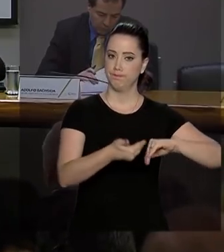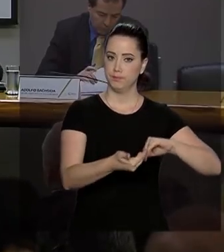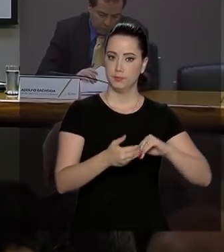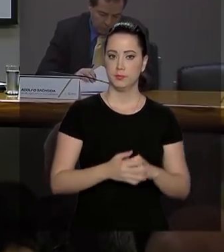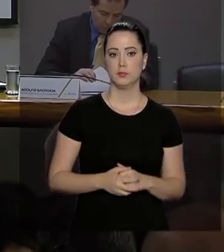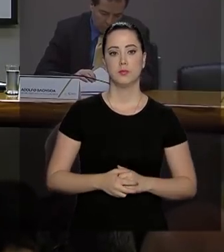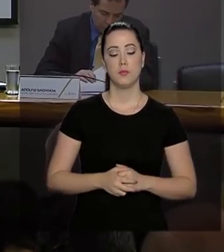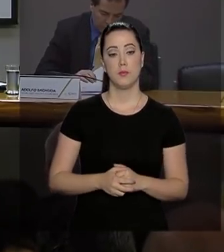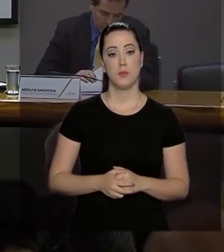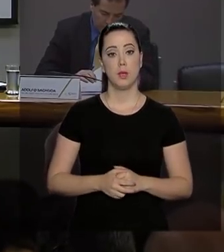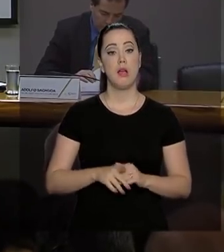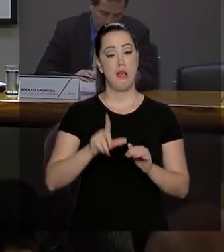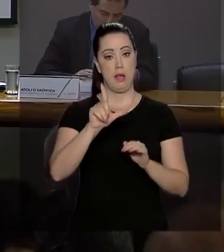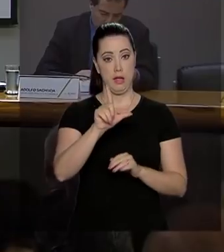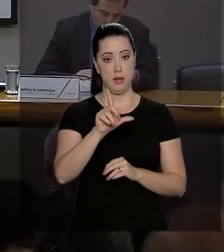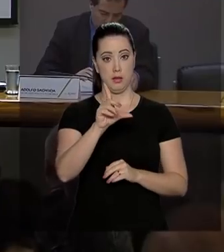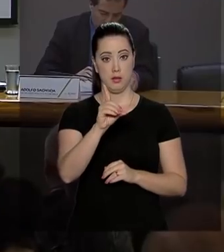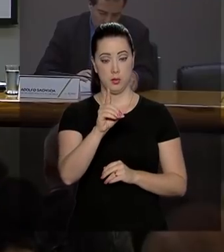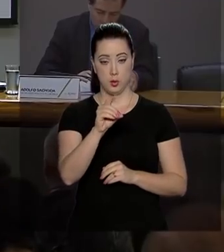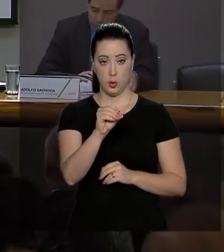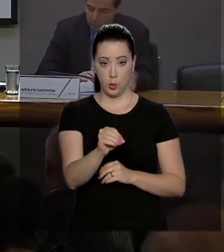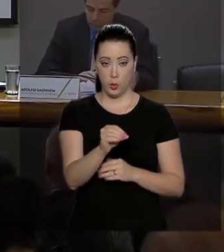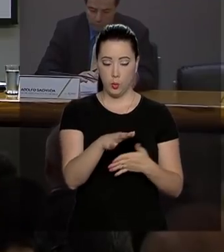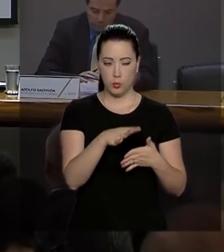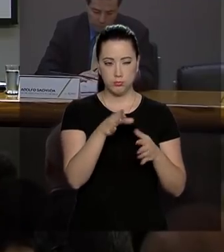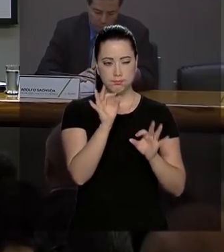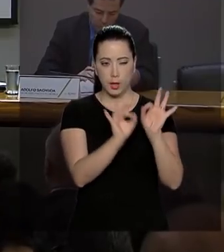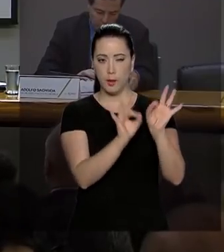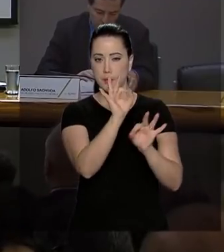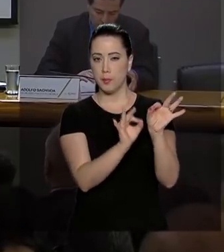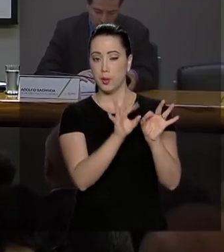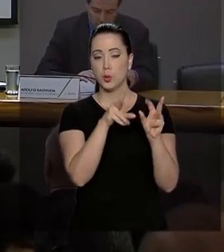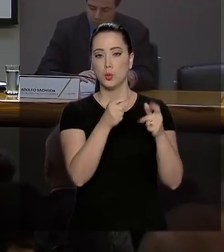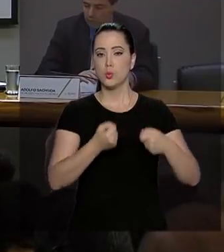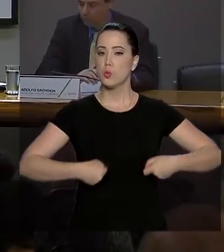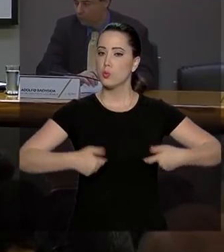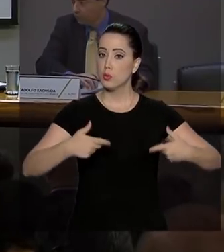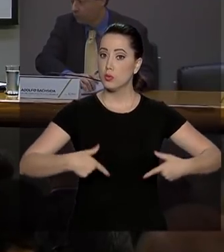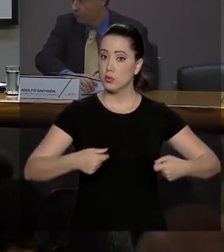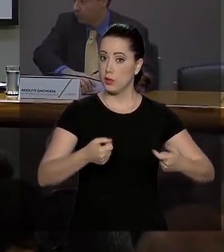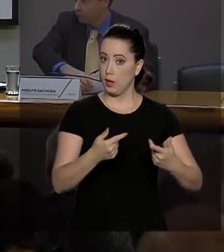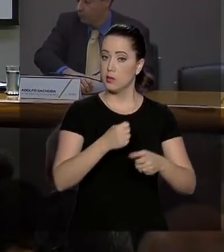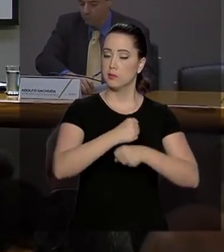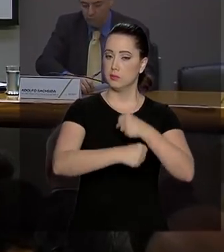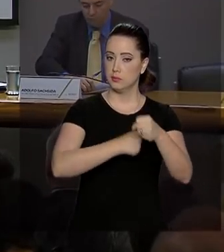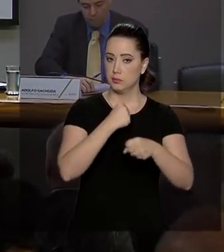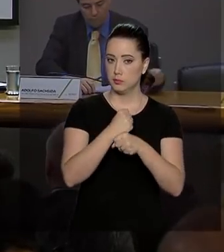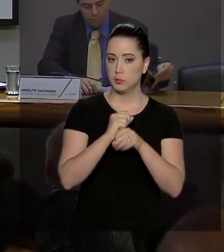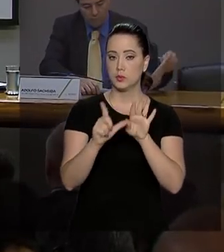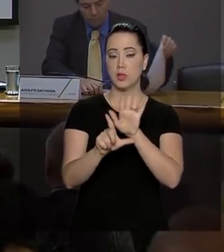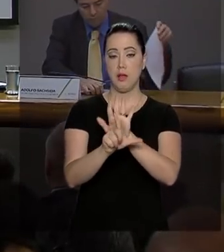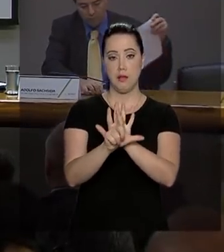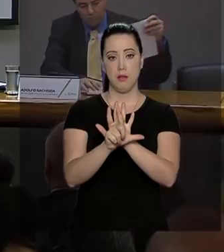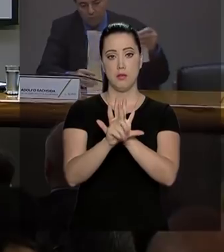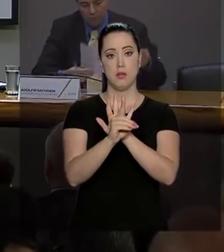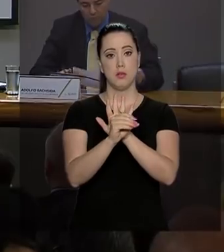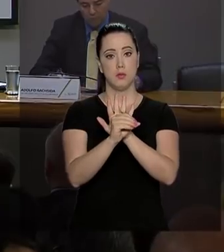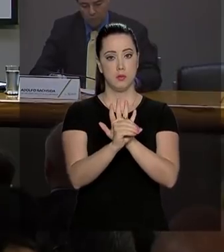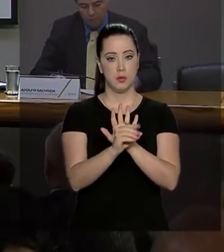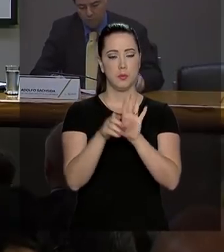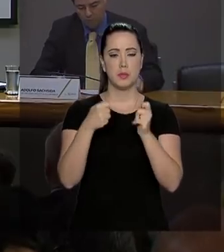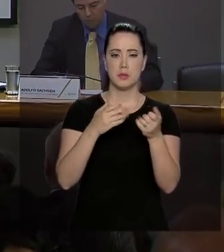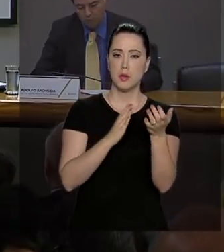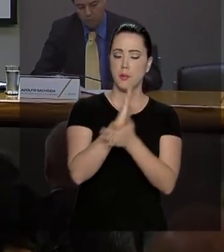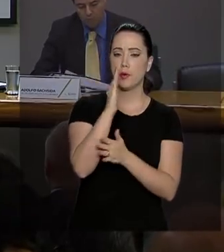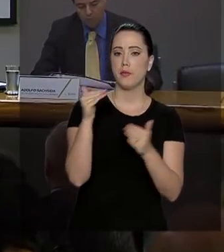Congresso. É ela que vai guiar os gastos do Executivo no ano que vem. A Lei de Diretrizes Orçamentárias precisa ser